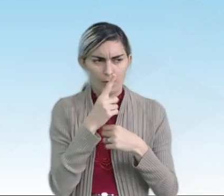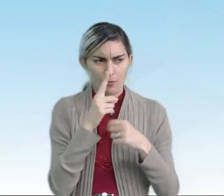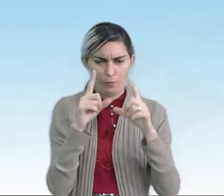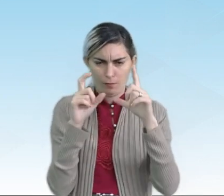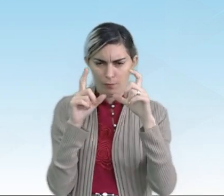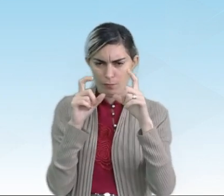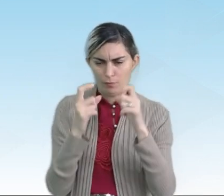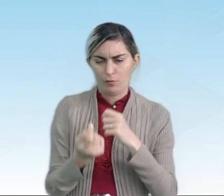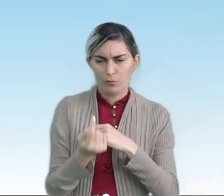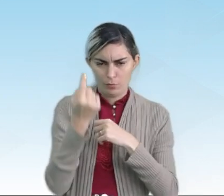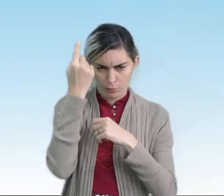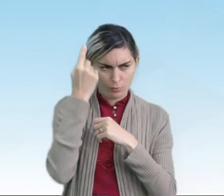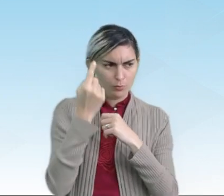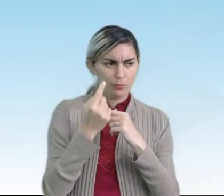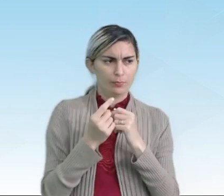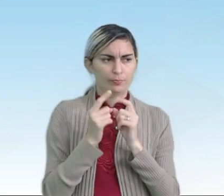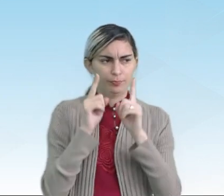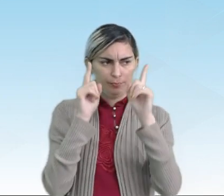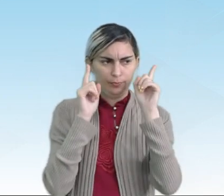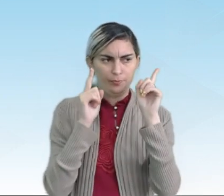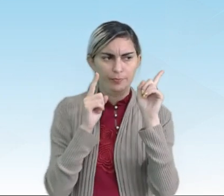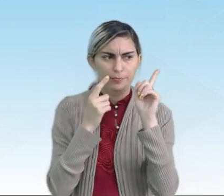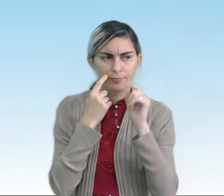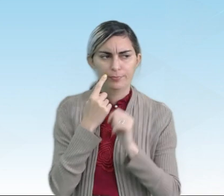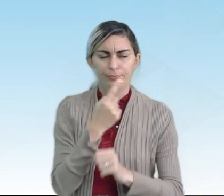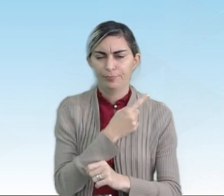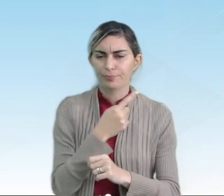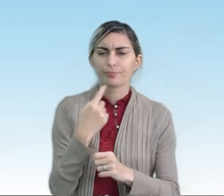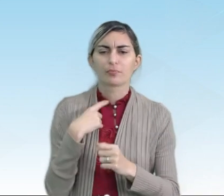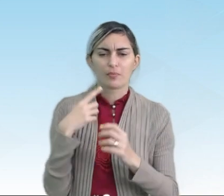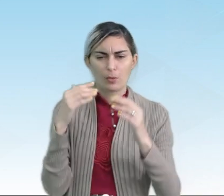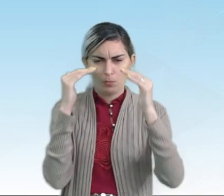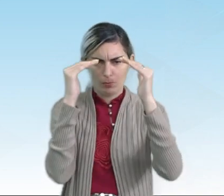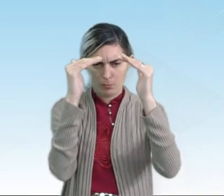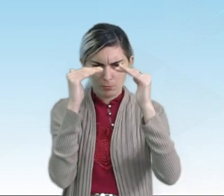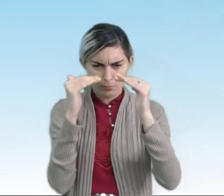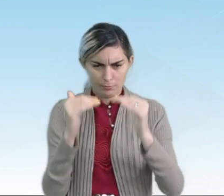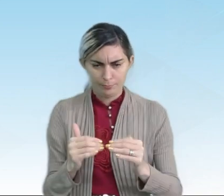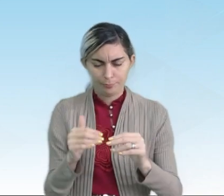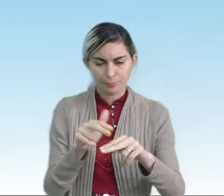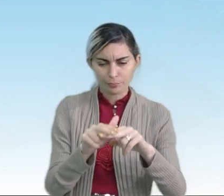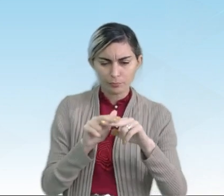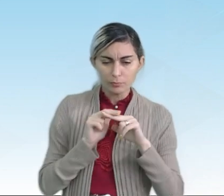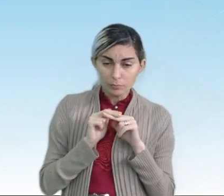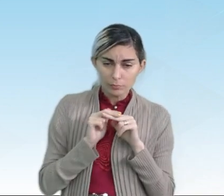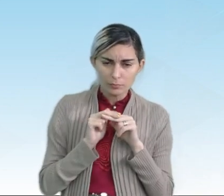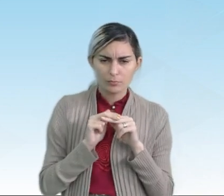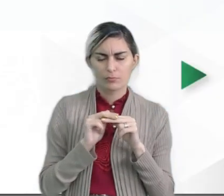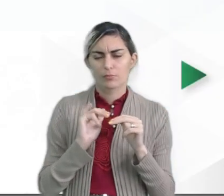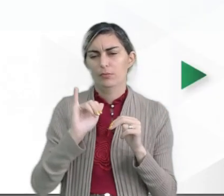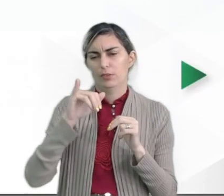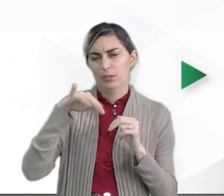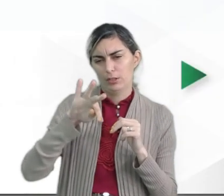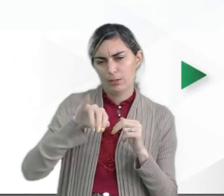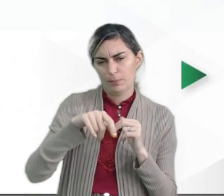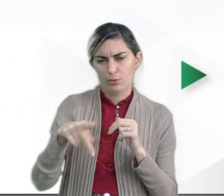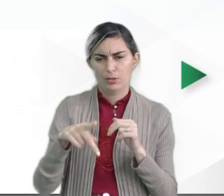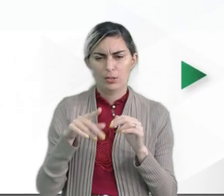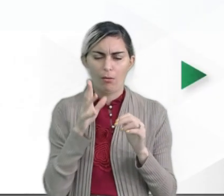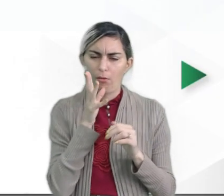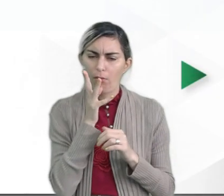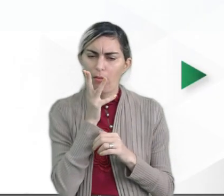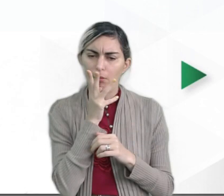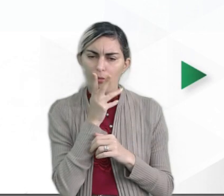abaixo, ou seja, ao lado. Essas camadas, elas são resultantes da interposição lenta